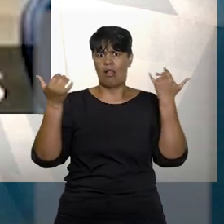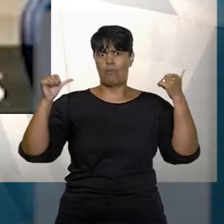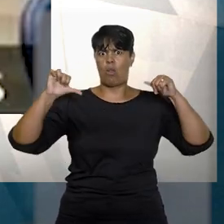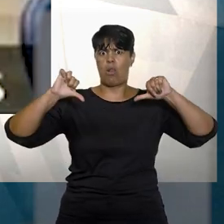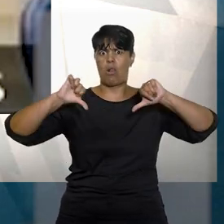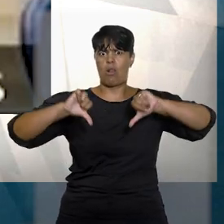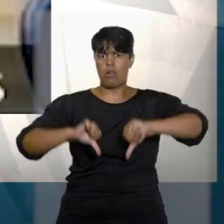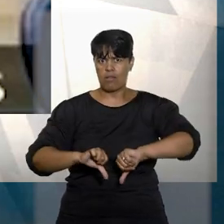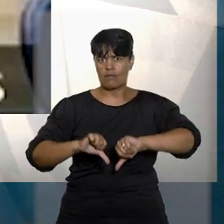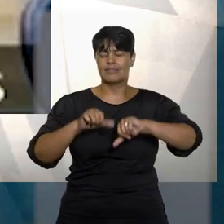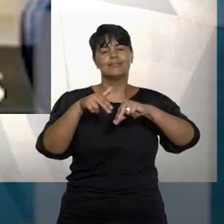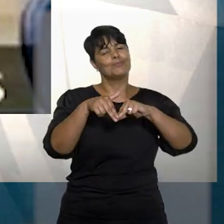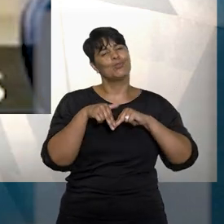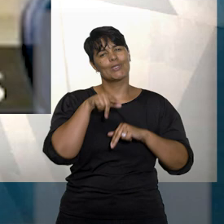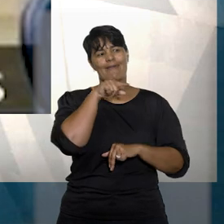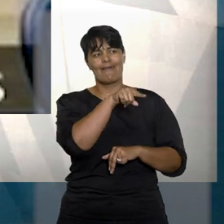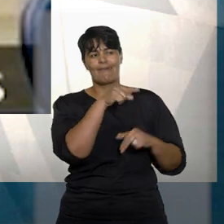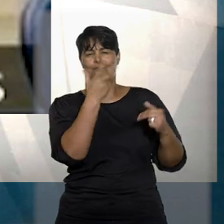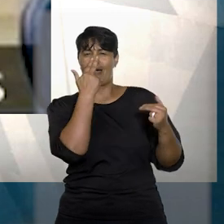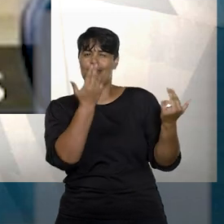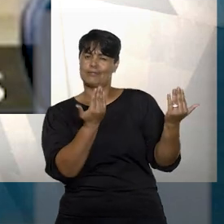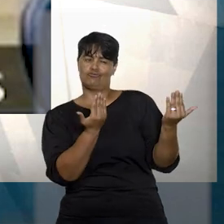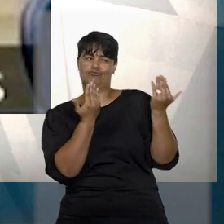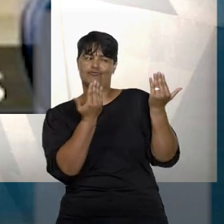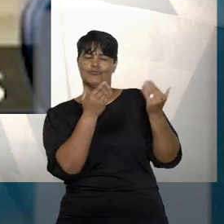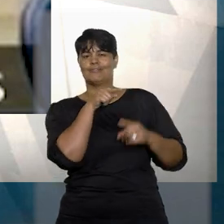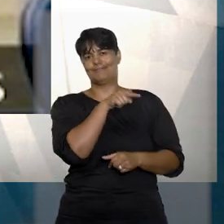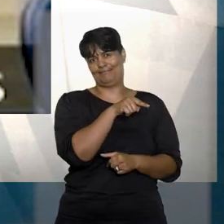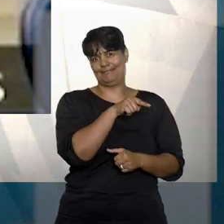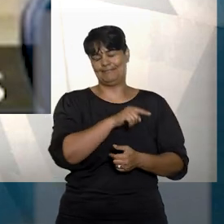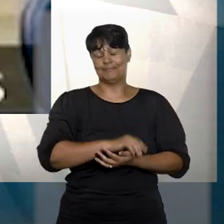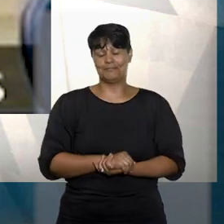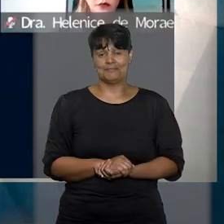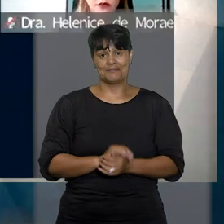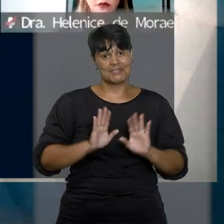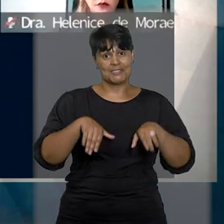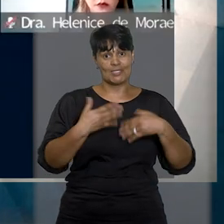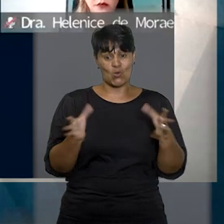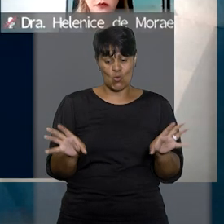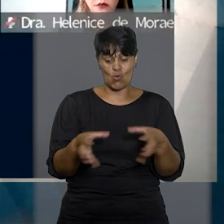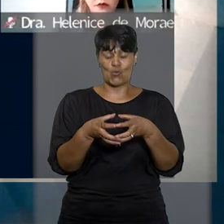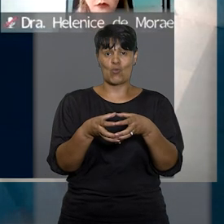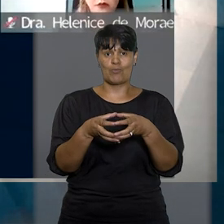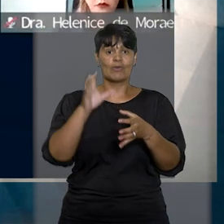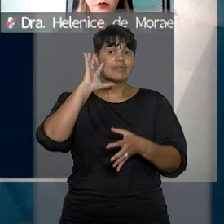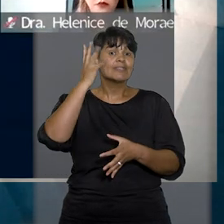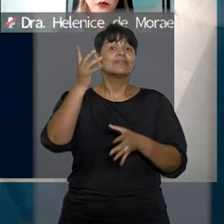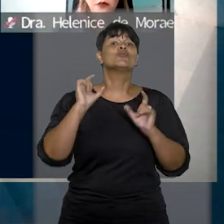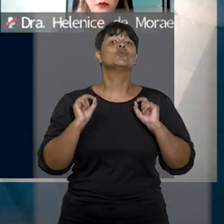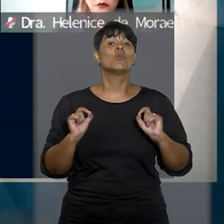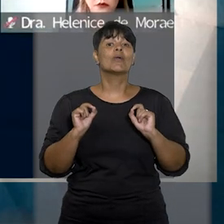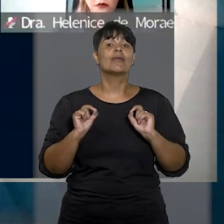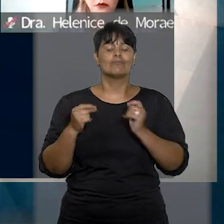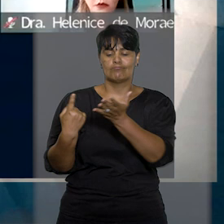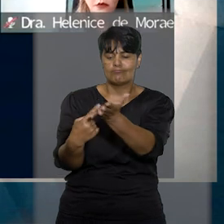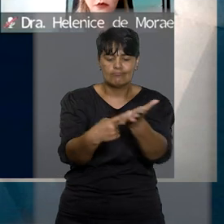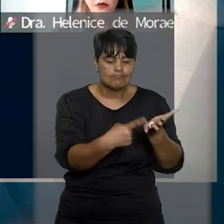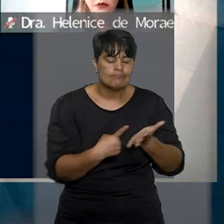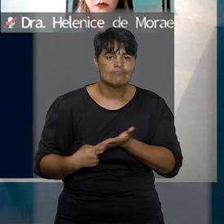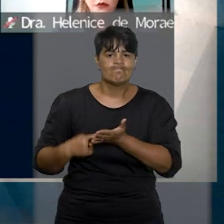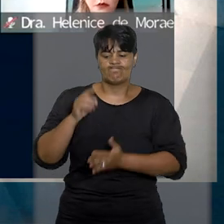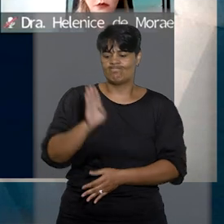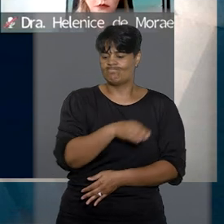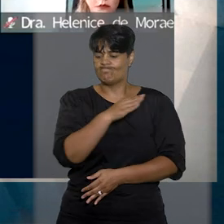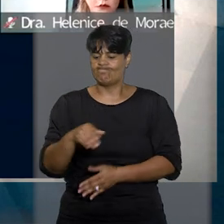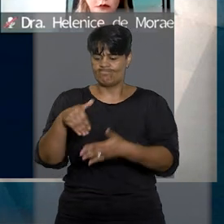psicológico, na medida em que coloca em dúvida a veracidade do relato inicial. Por unanimidade, o colegiado da terceira sessão caçou